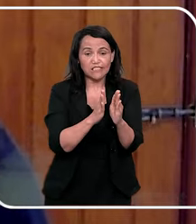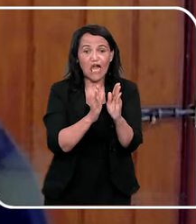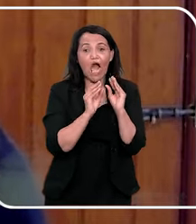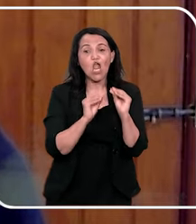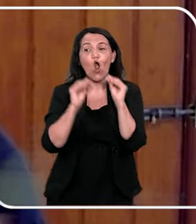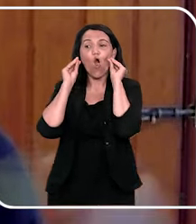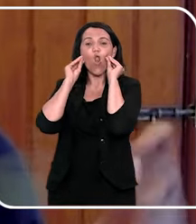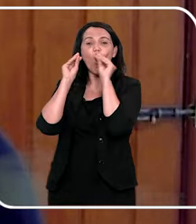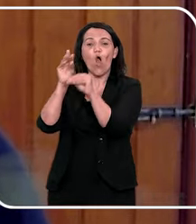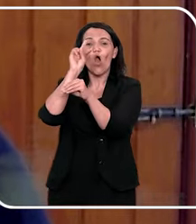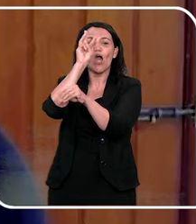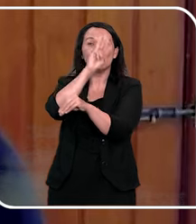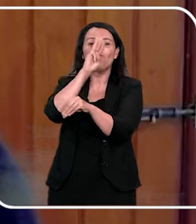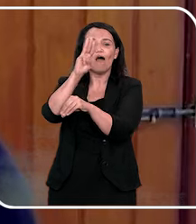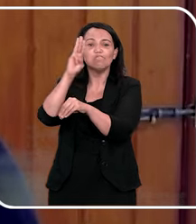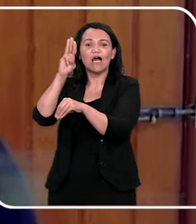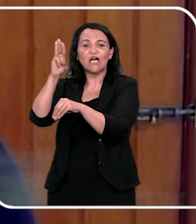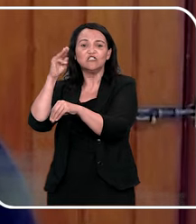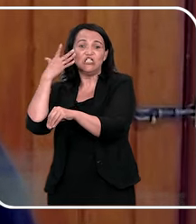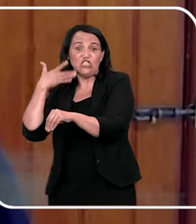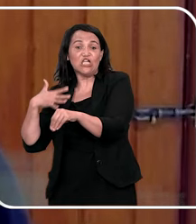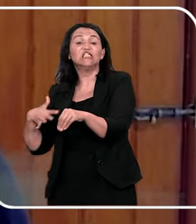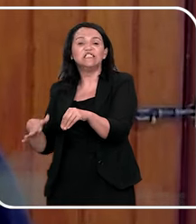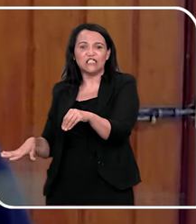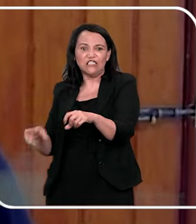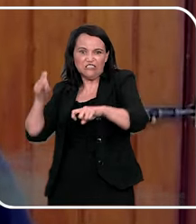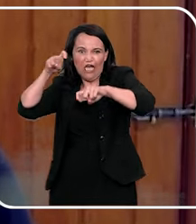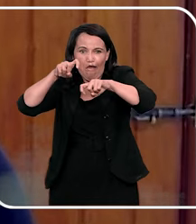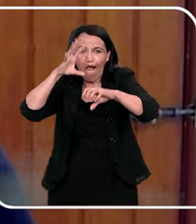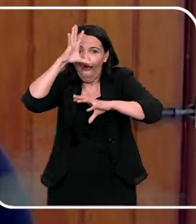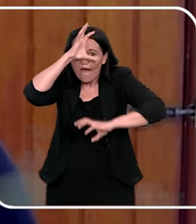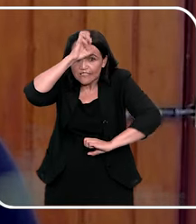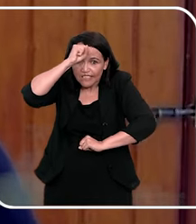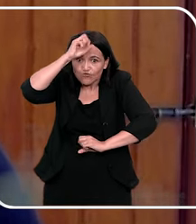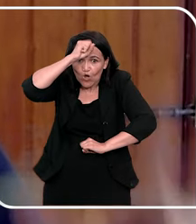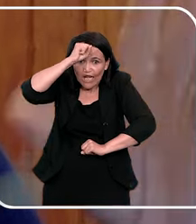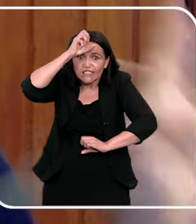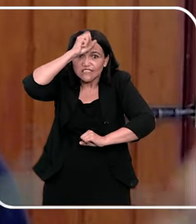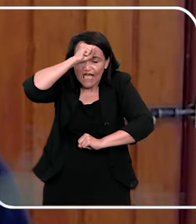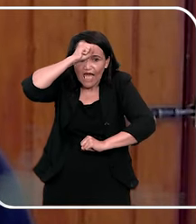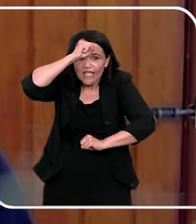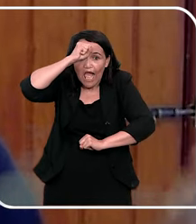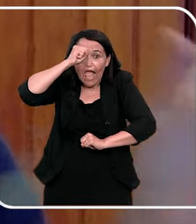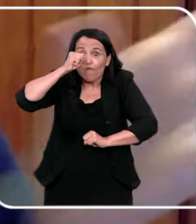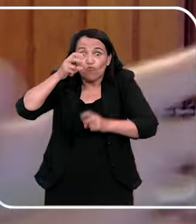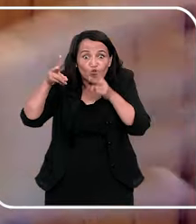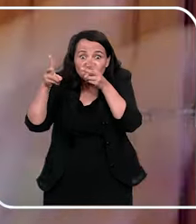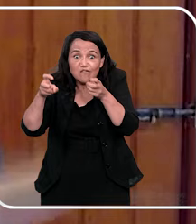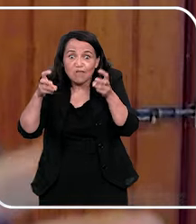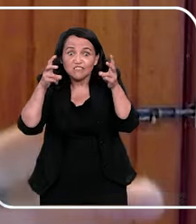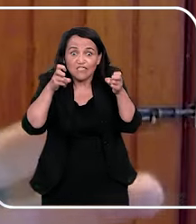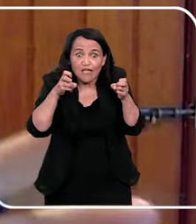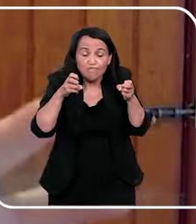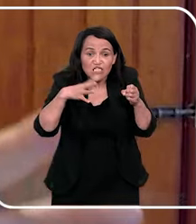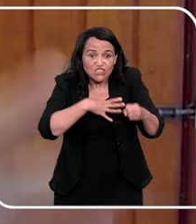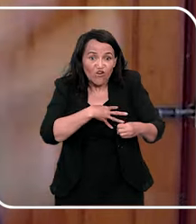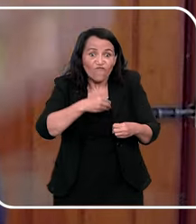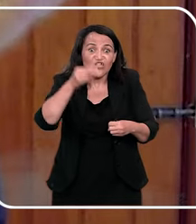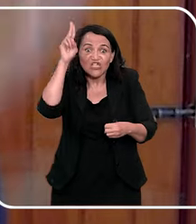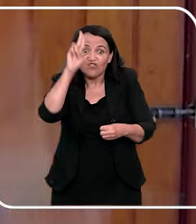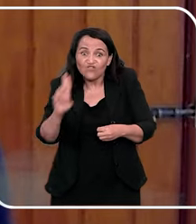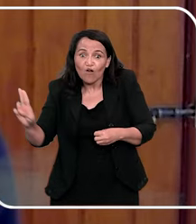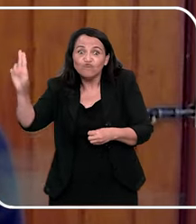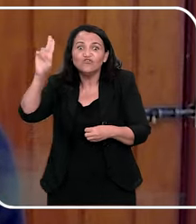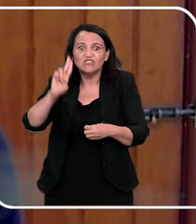específica só de crianças mais sensualizadas, depende da roupa, e quando você vê, seu filho está usando, por que eles criam essas páginas?